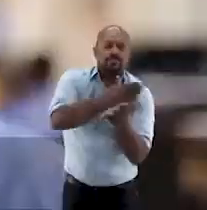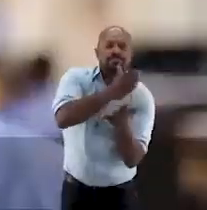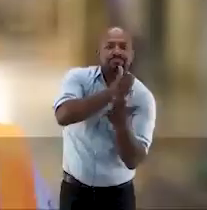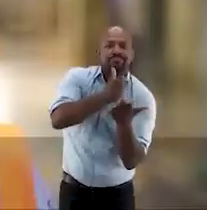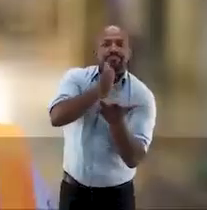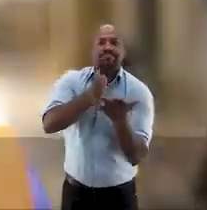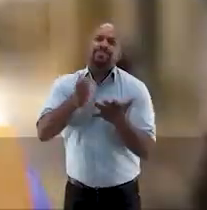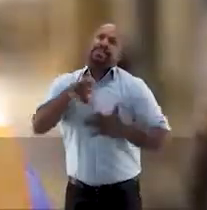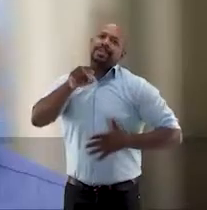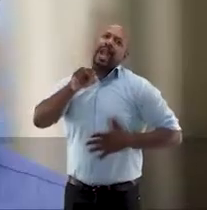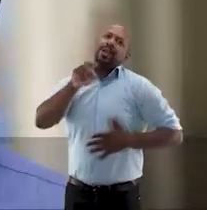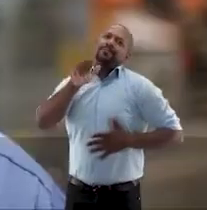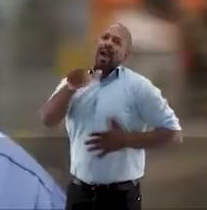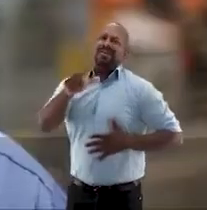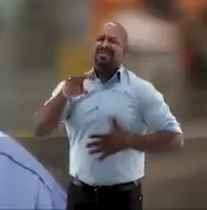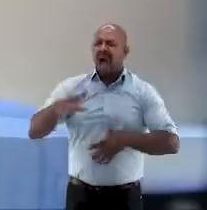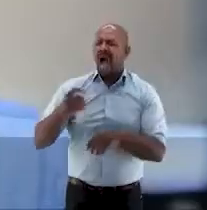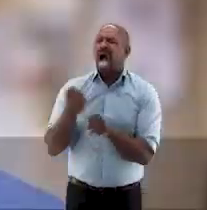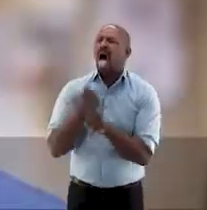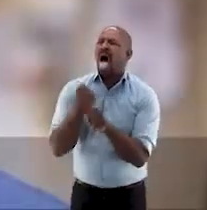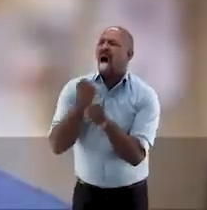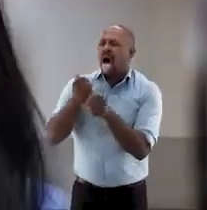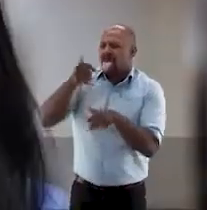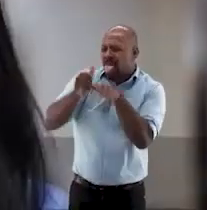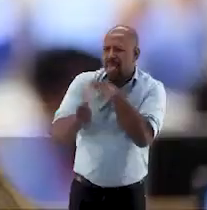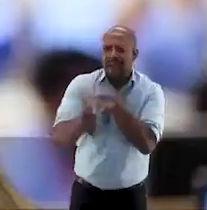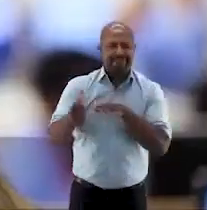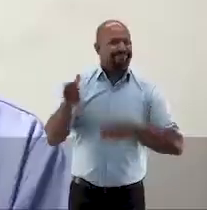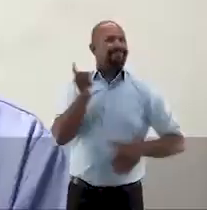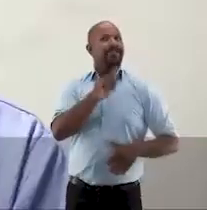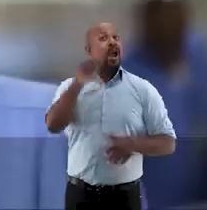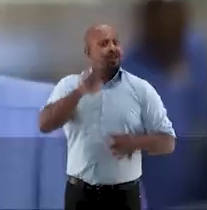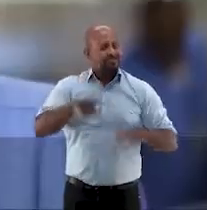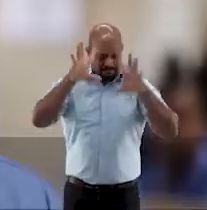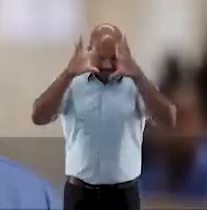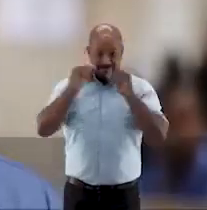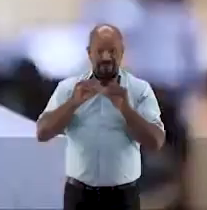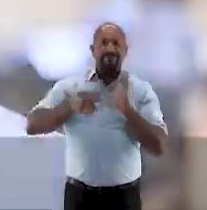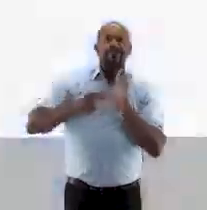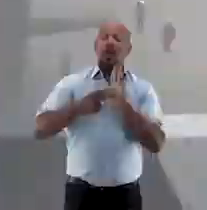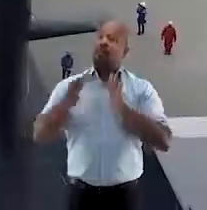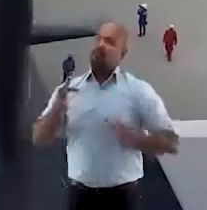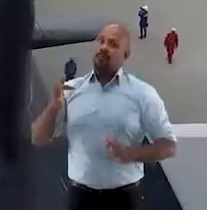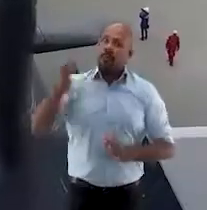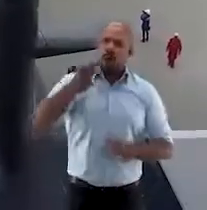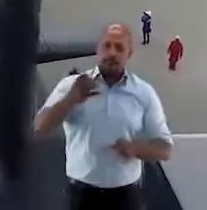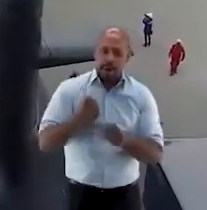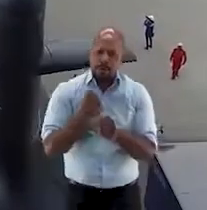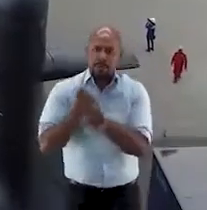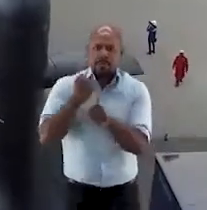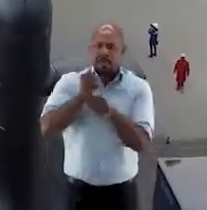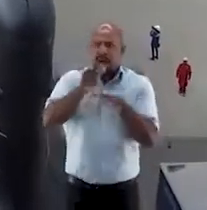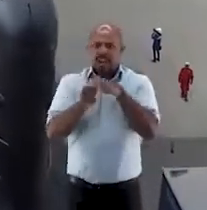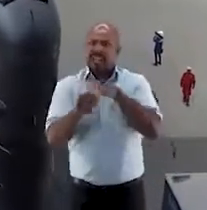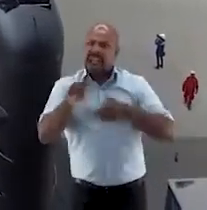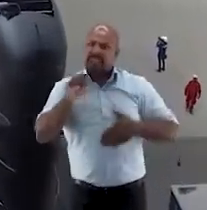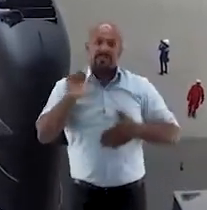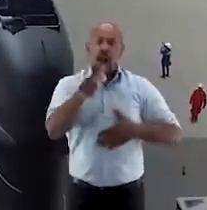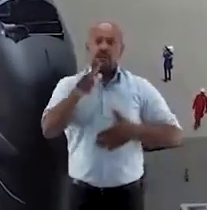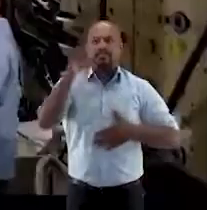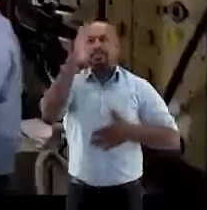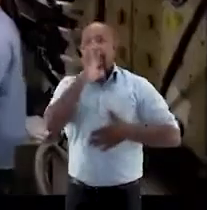naval. Somos mais que construtores de submarinos. Somos o futuro da indústria naval brasileira.